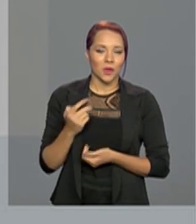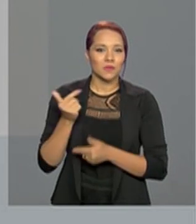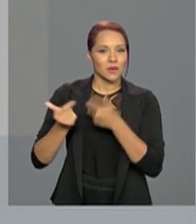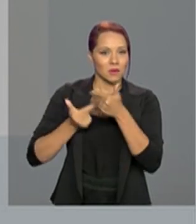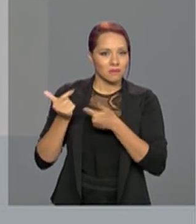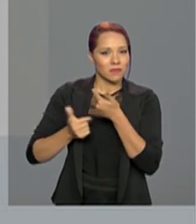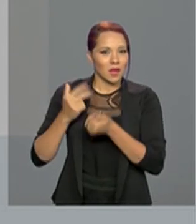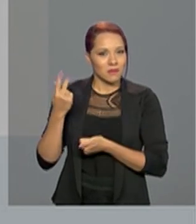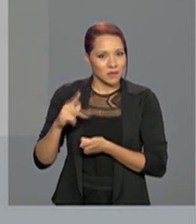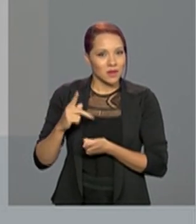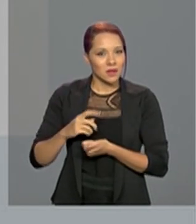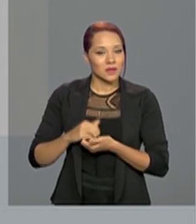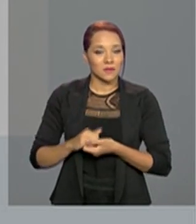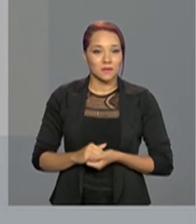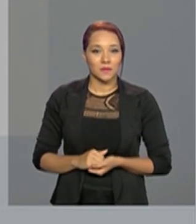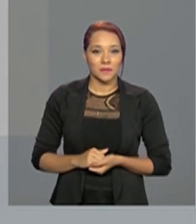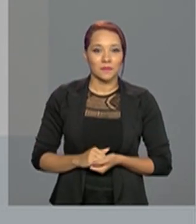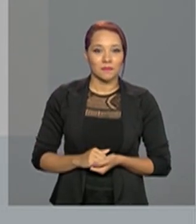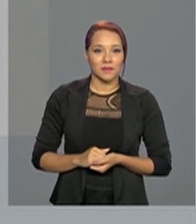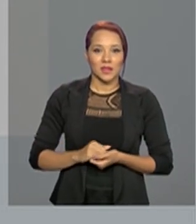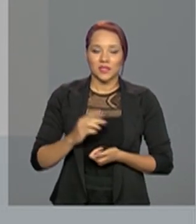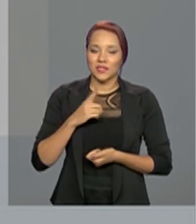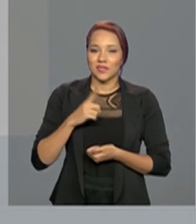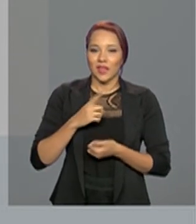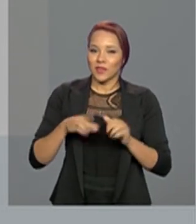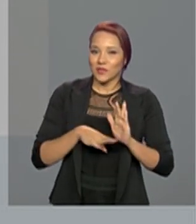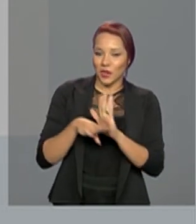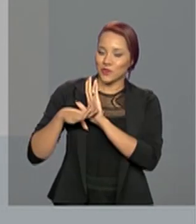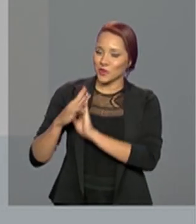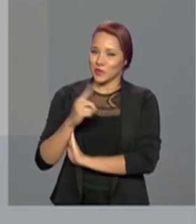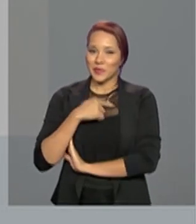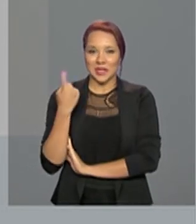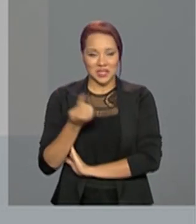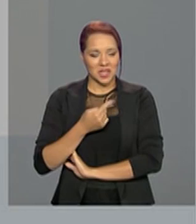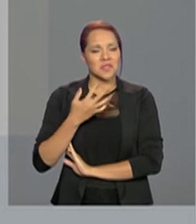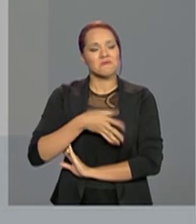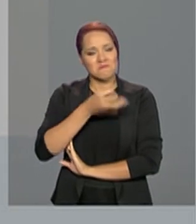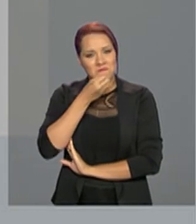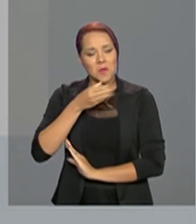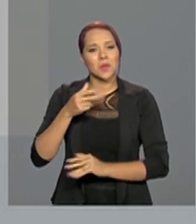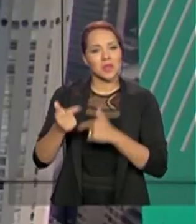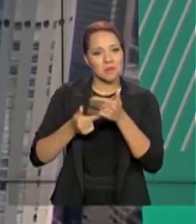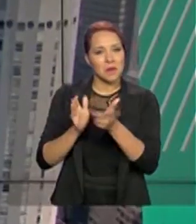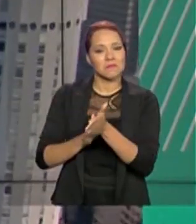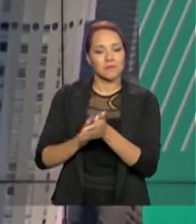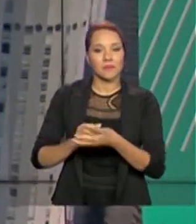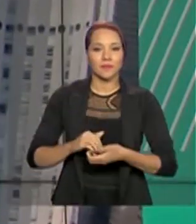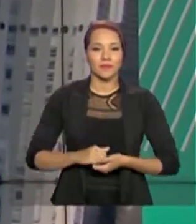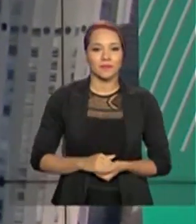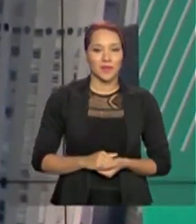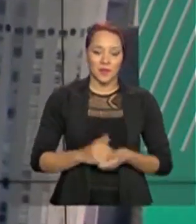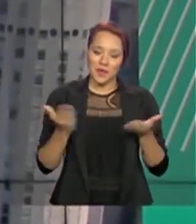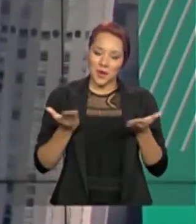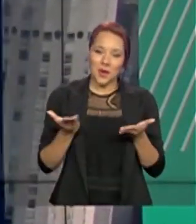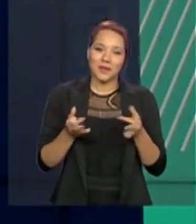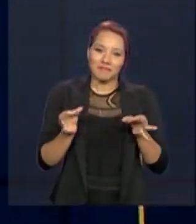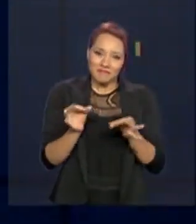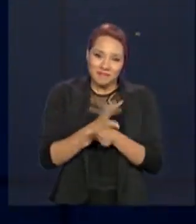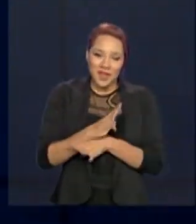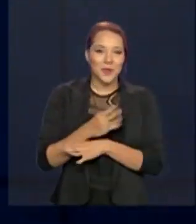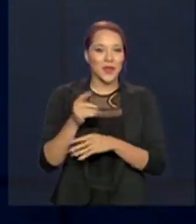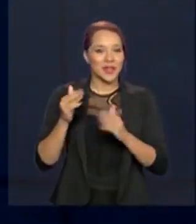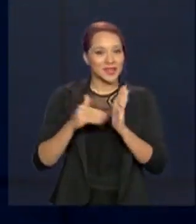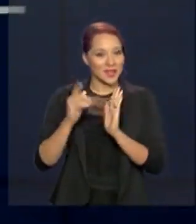deles, de estar dando esse apoio para nós. Iniciativa muito legal aí, pessoal. A gente fica por aqui.